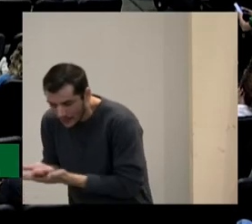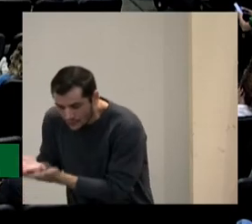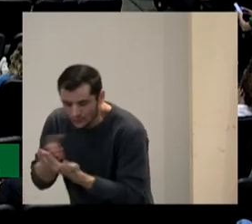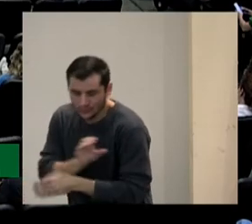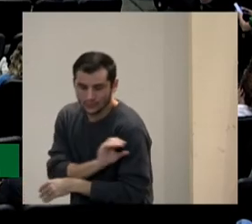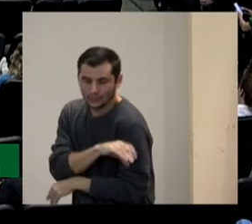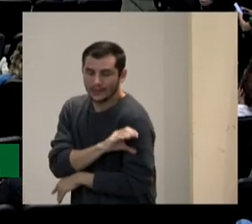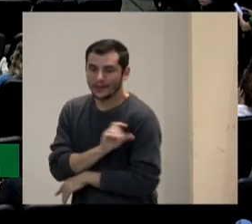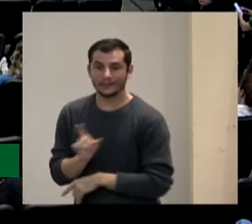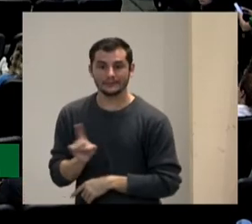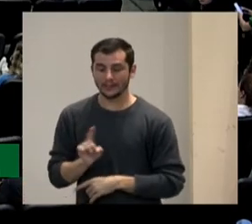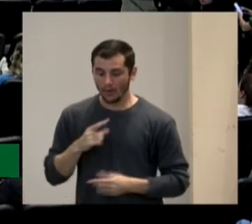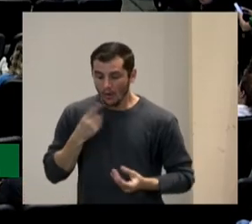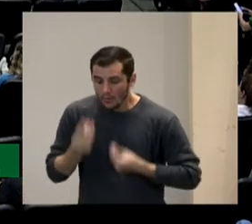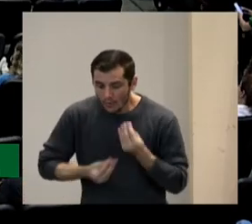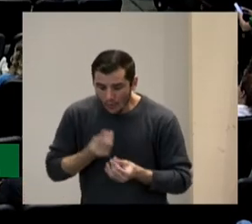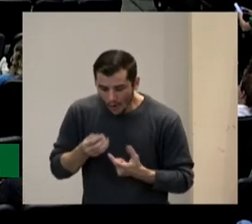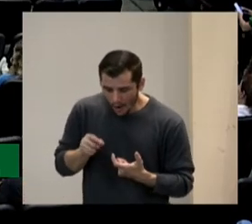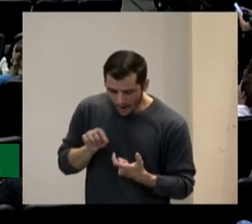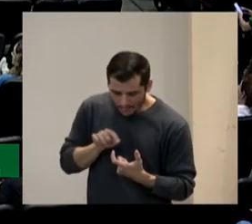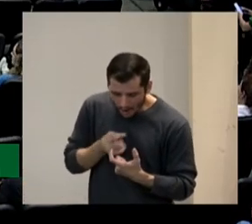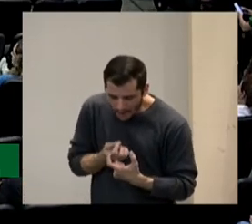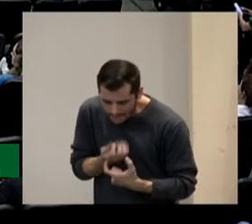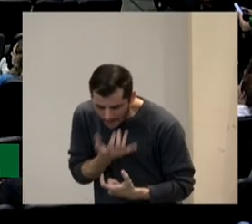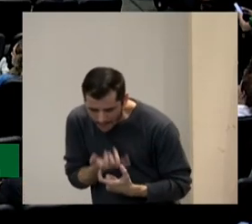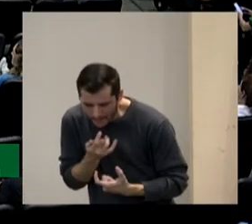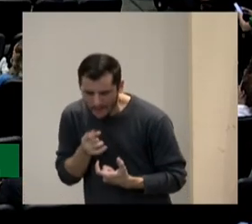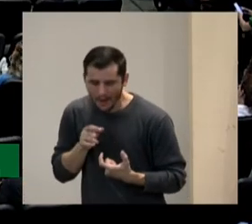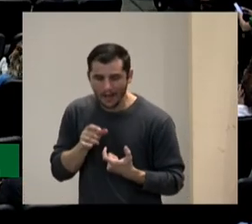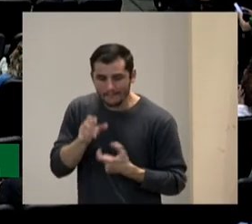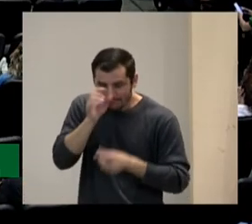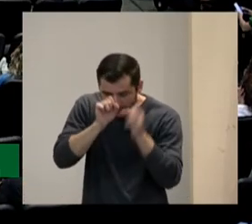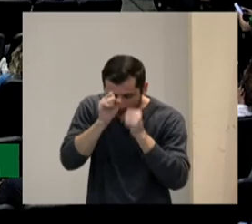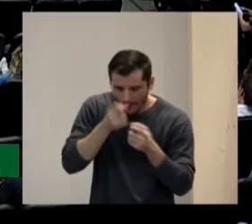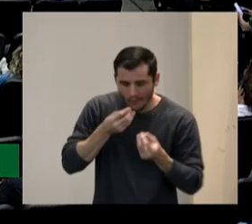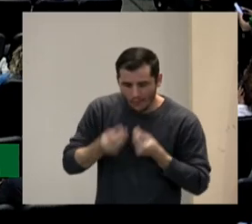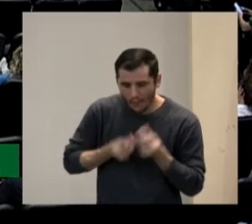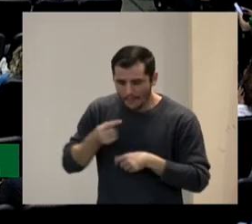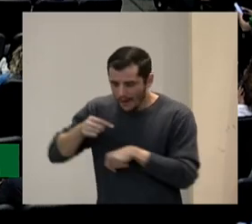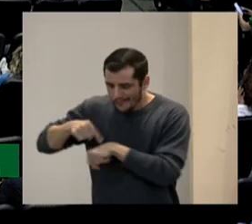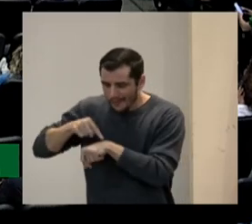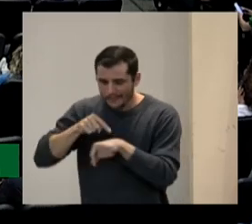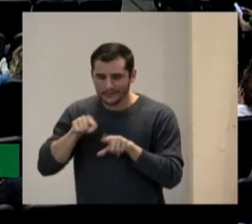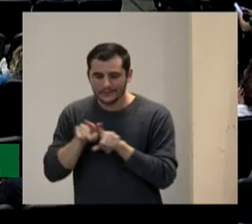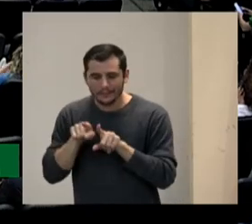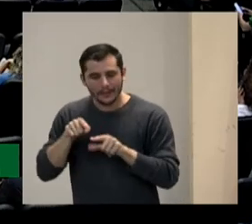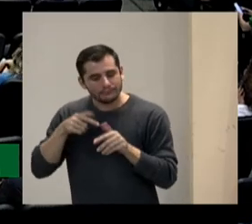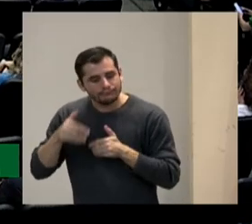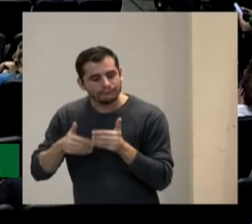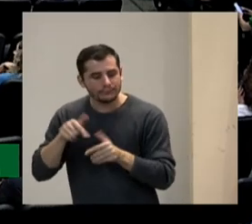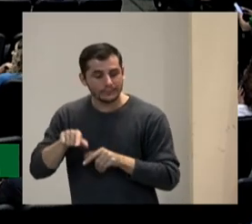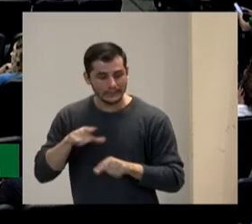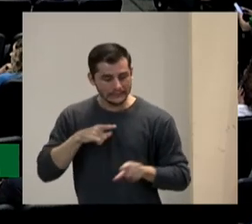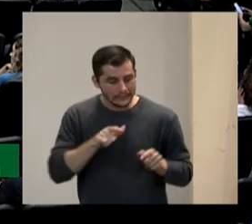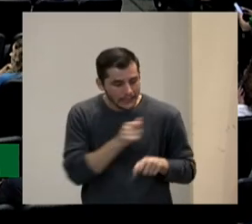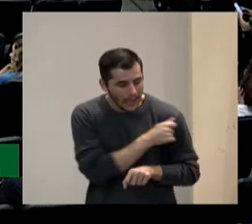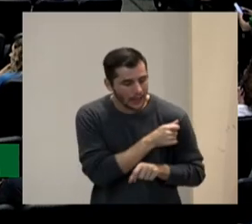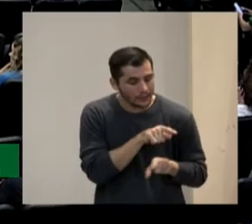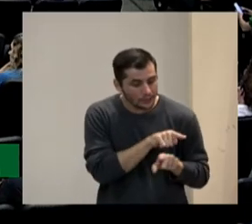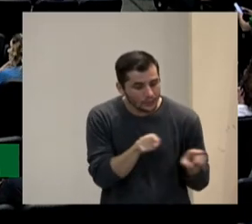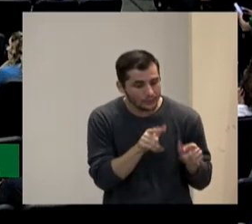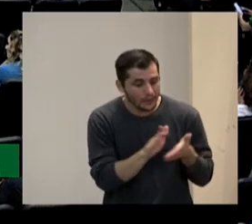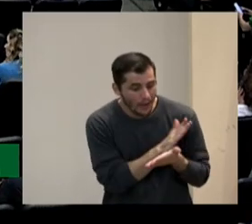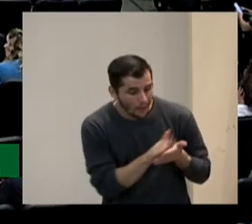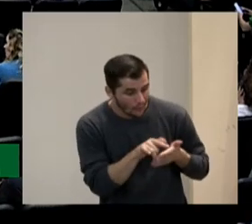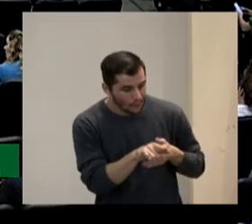ensino de alfabetização em um momento determinado também aqueles estudantes aqueles meninos aquelas